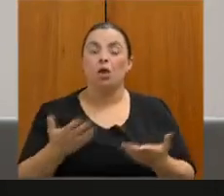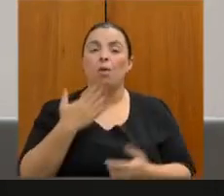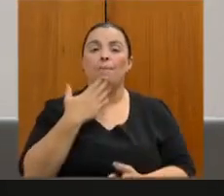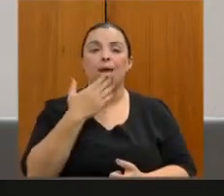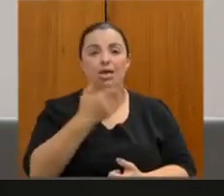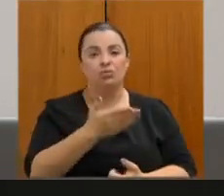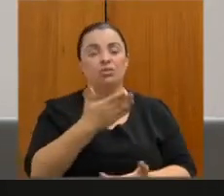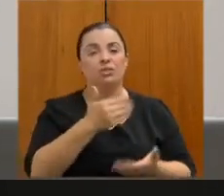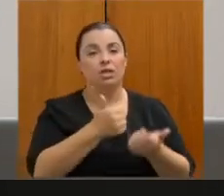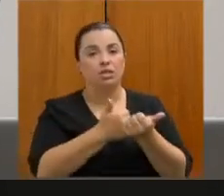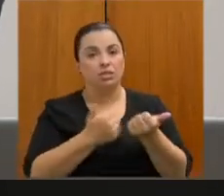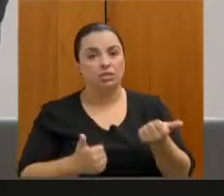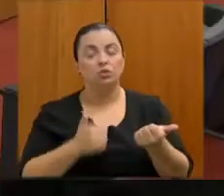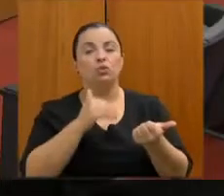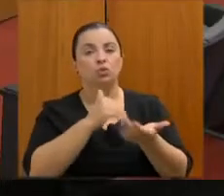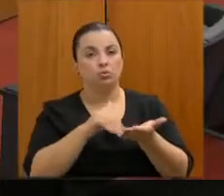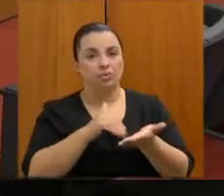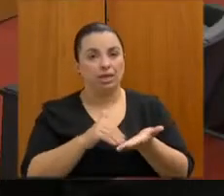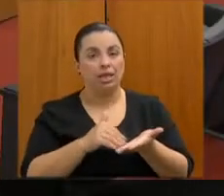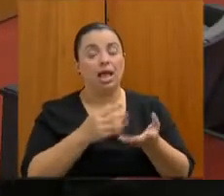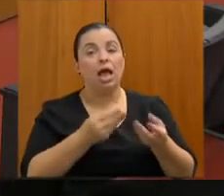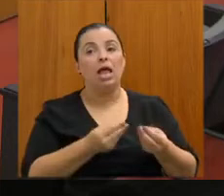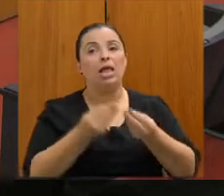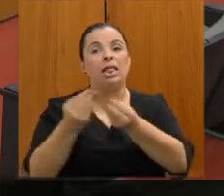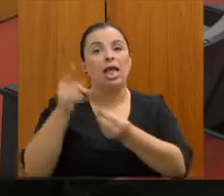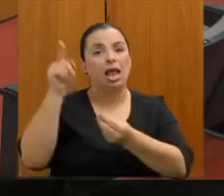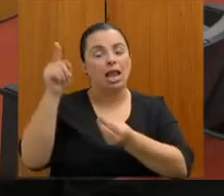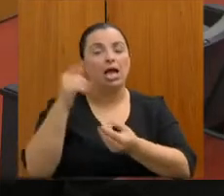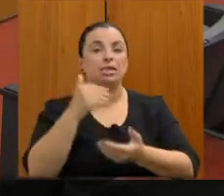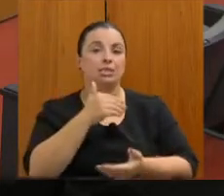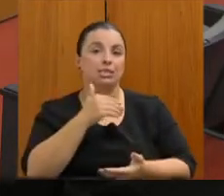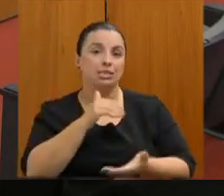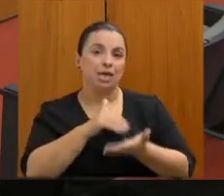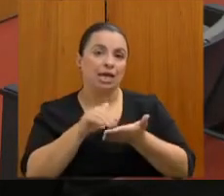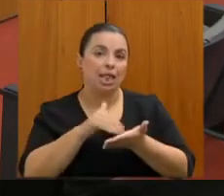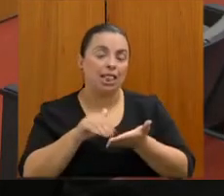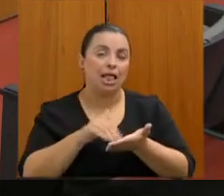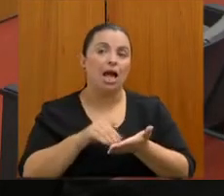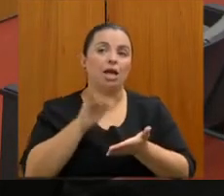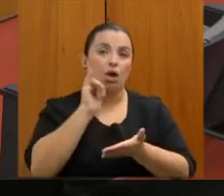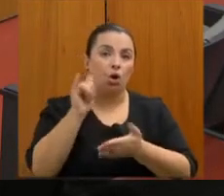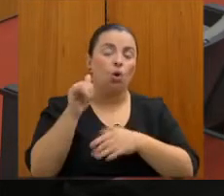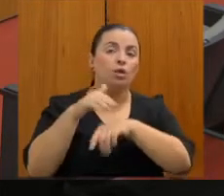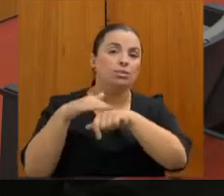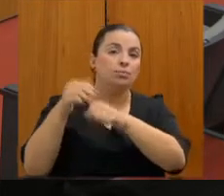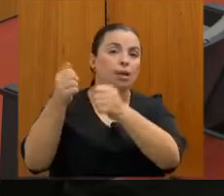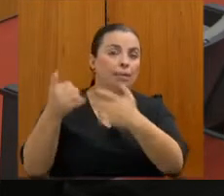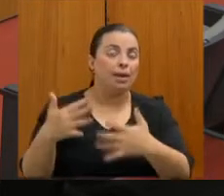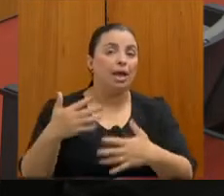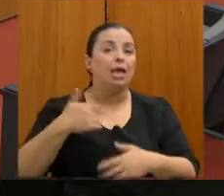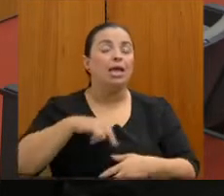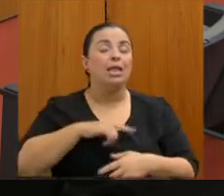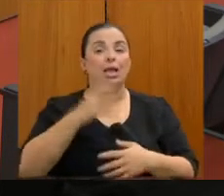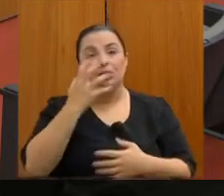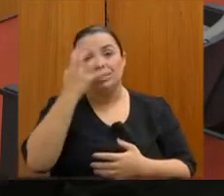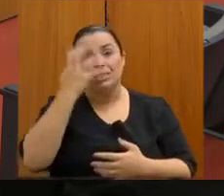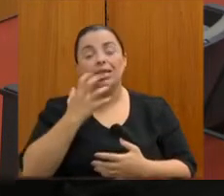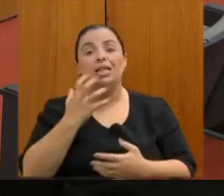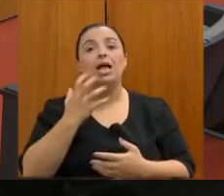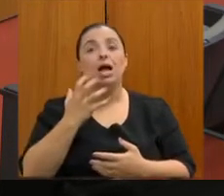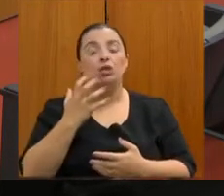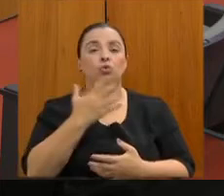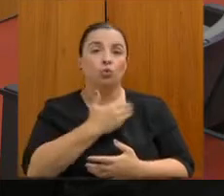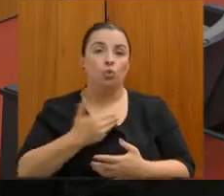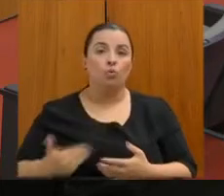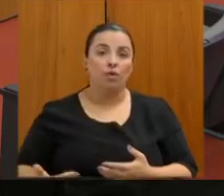que leve esse nosso anseio à nossa secretária para que a gente realmente tenha uma celeridade por parte do governo para a